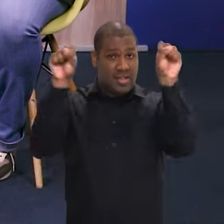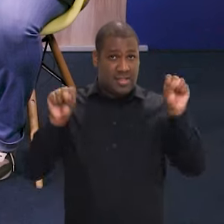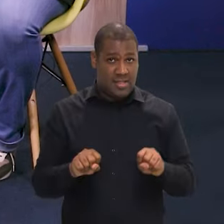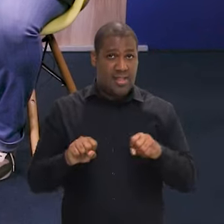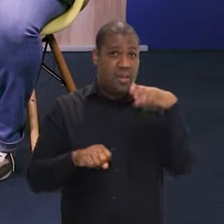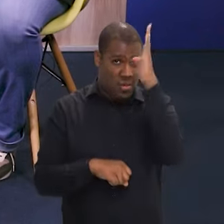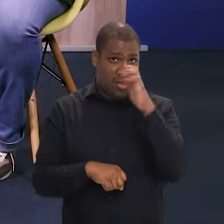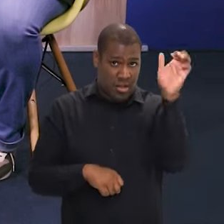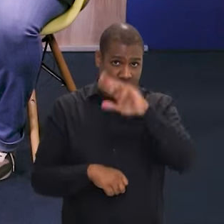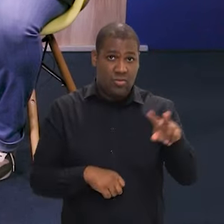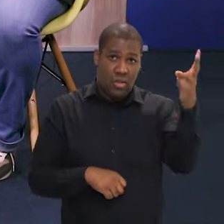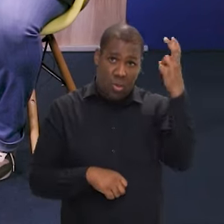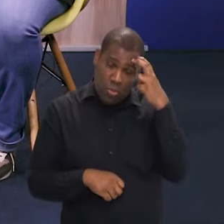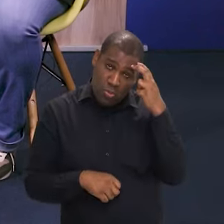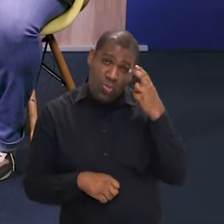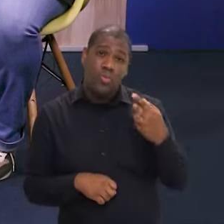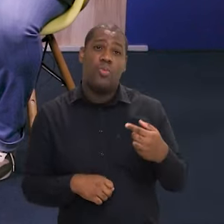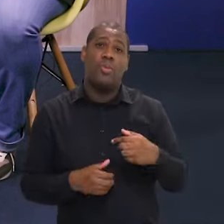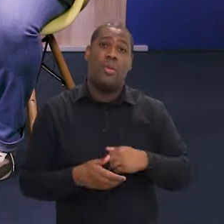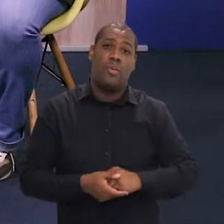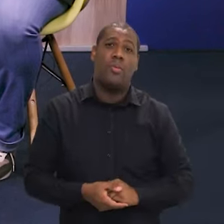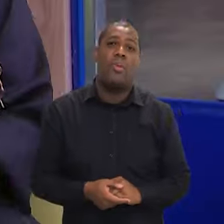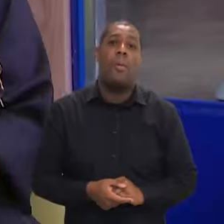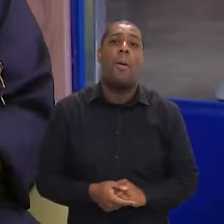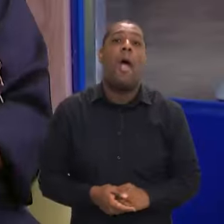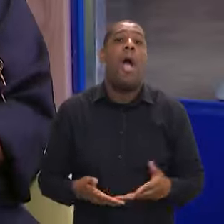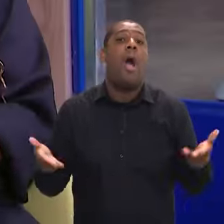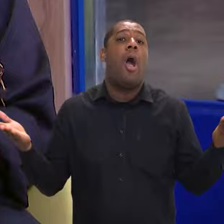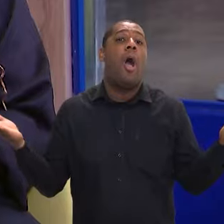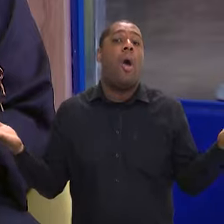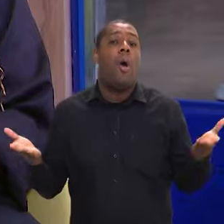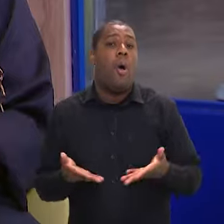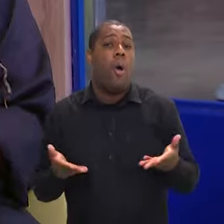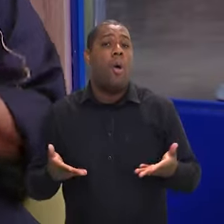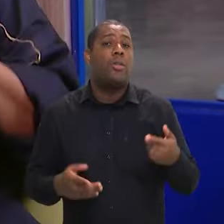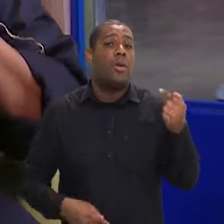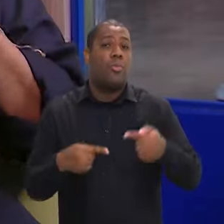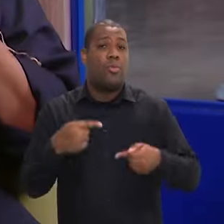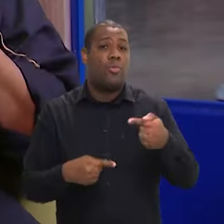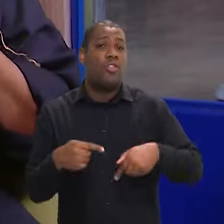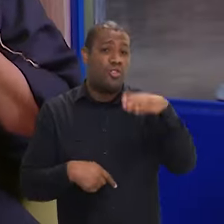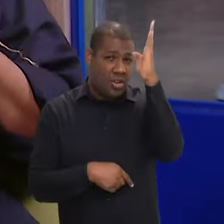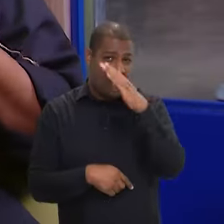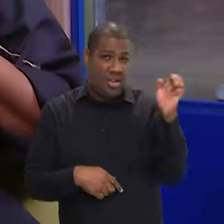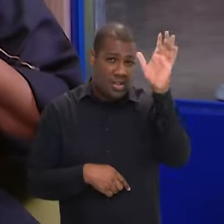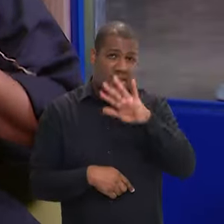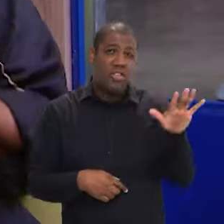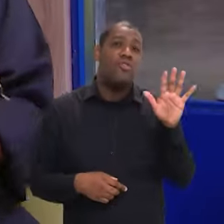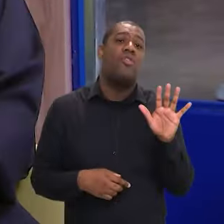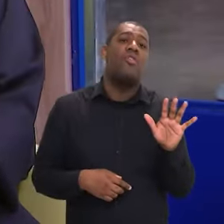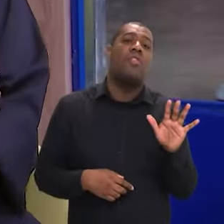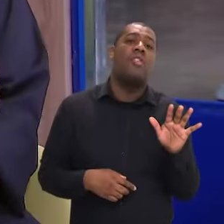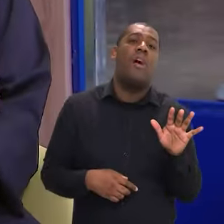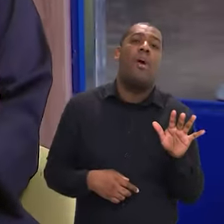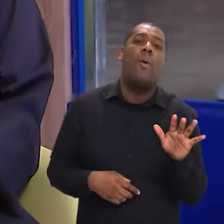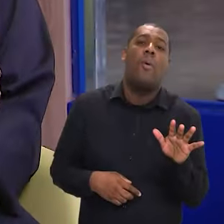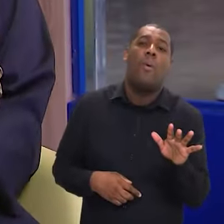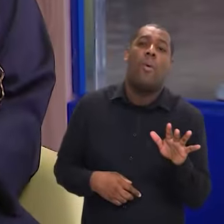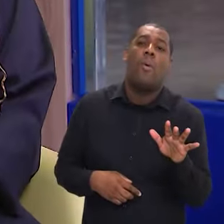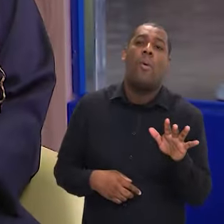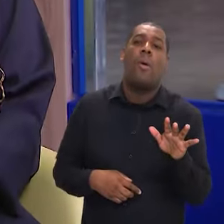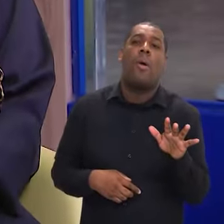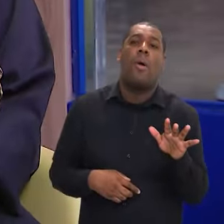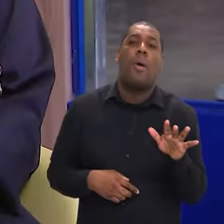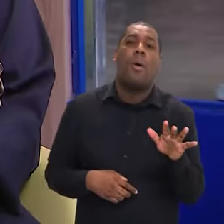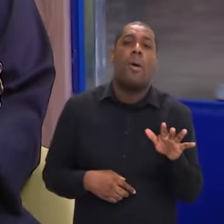sistema, nós temos o fomento e nós já temos um conteúdo. Agora o que estamos fazendo com a Política Nacional ouvindo para a gente saber o que nós